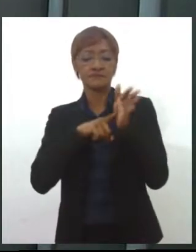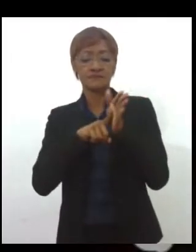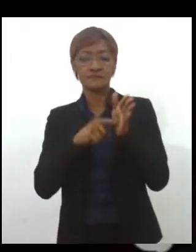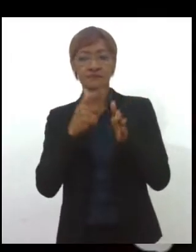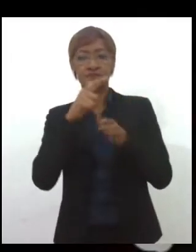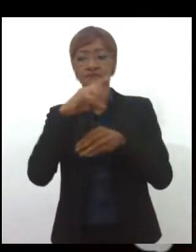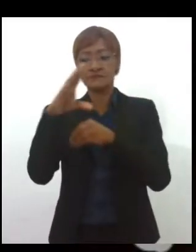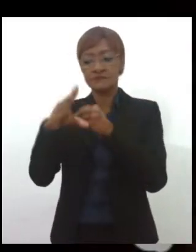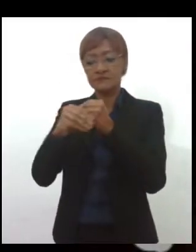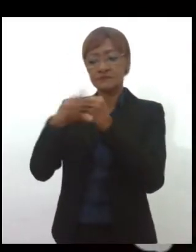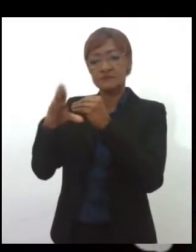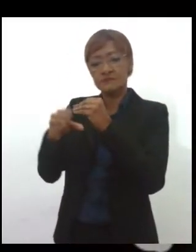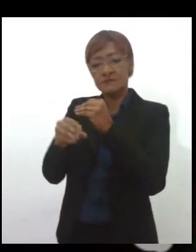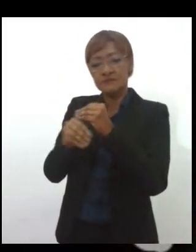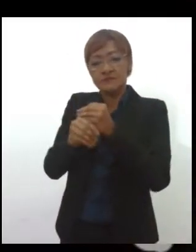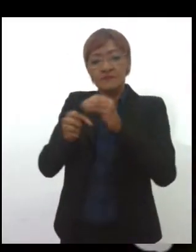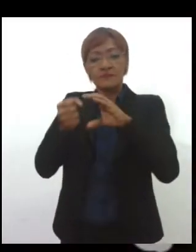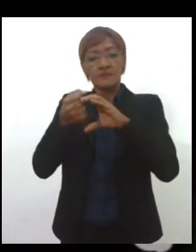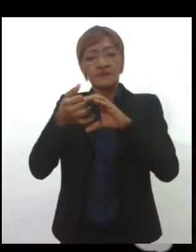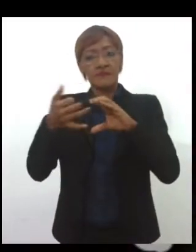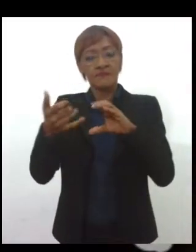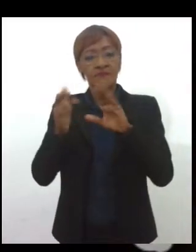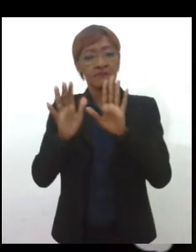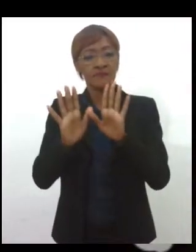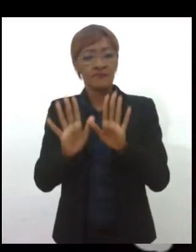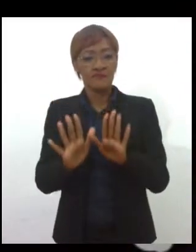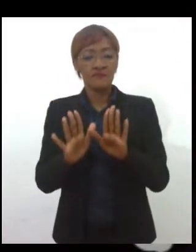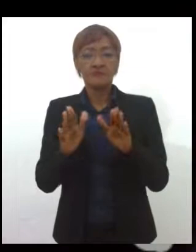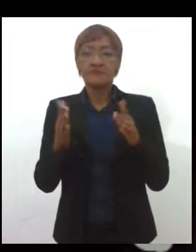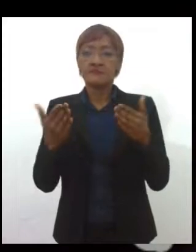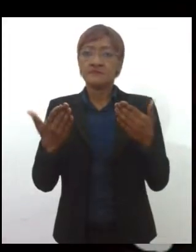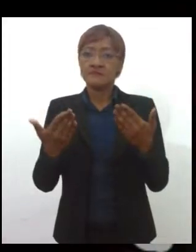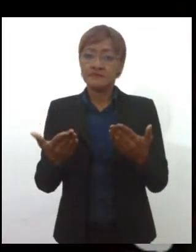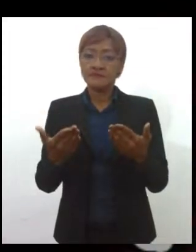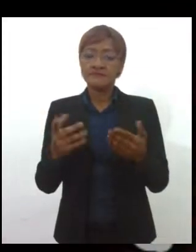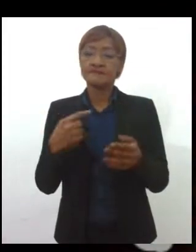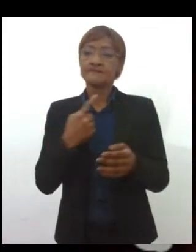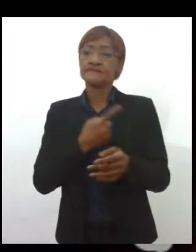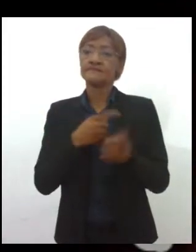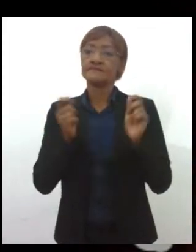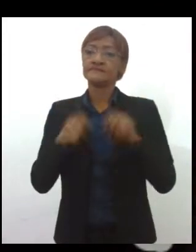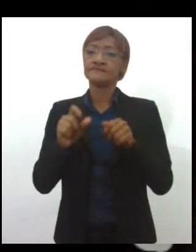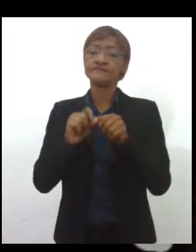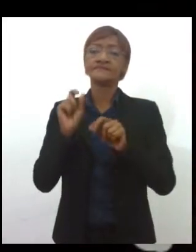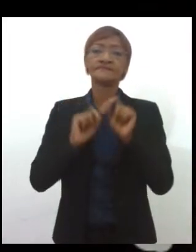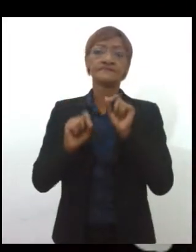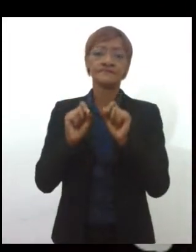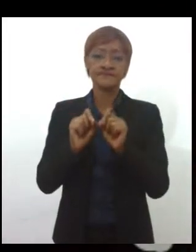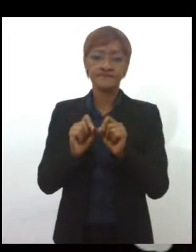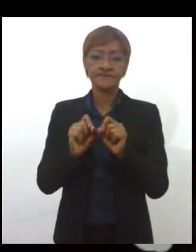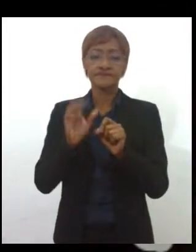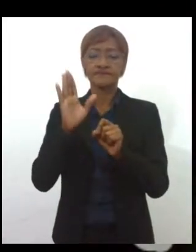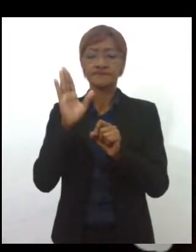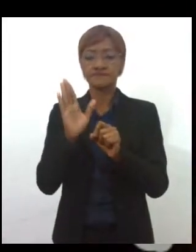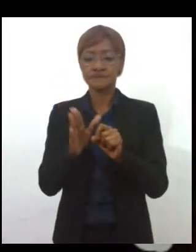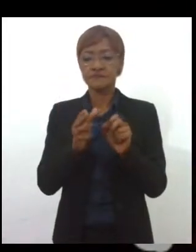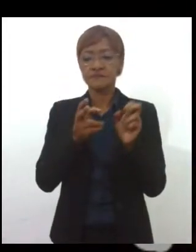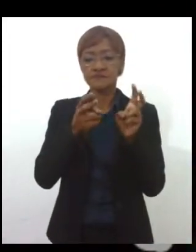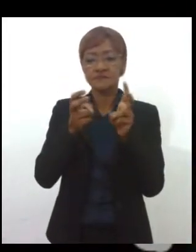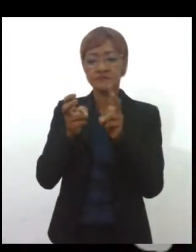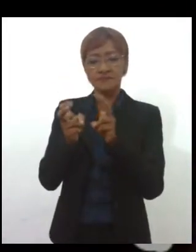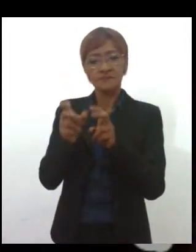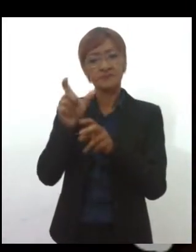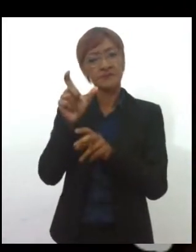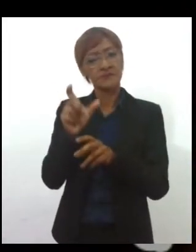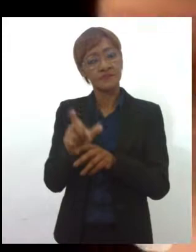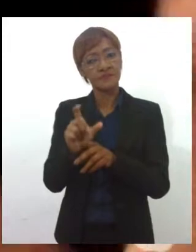sejam característicos da fibromialgia. Então, o que nós fazemos é ouvir o paciente, ver quais são as queixas que o